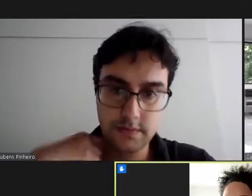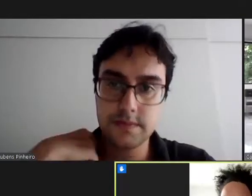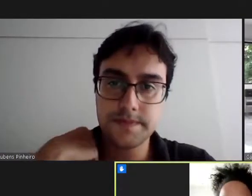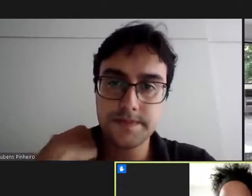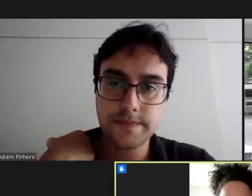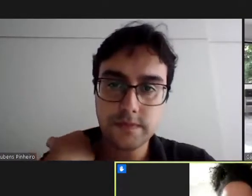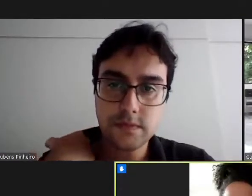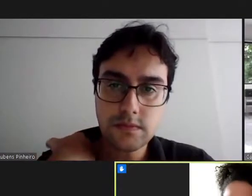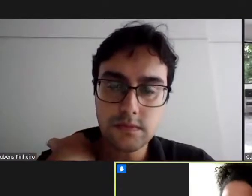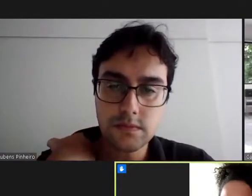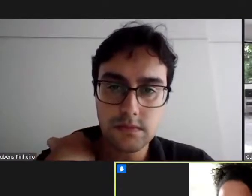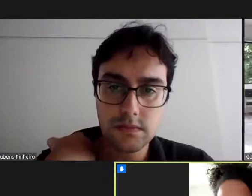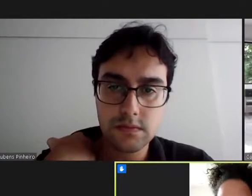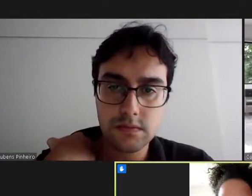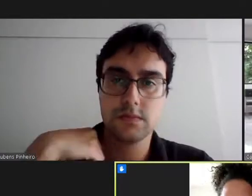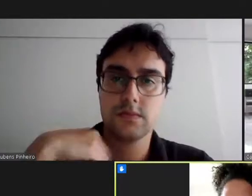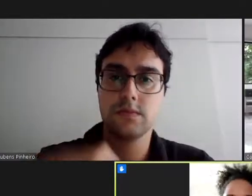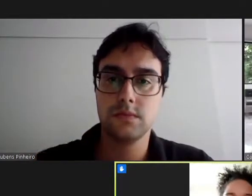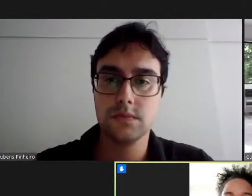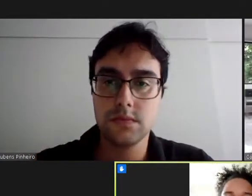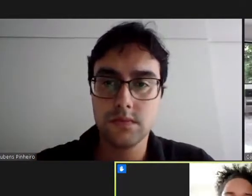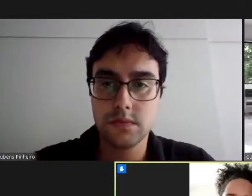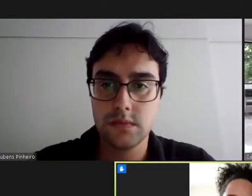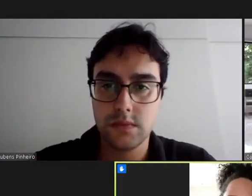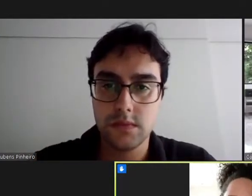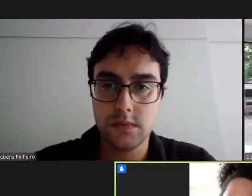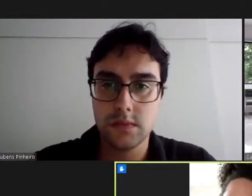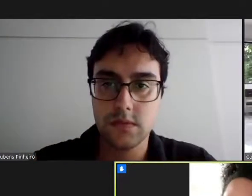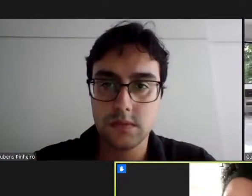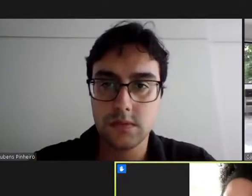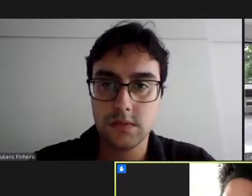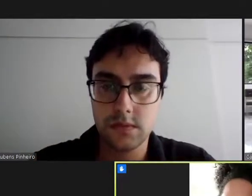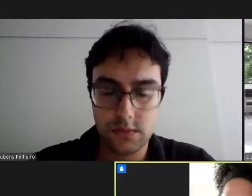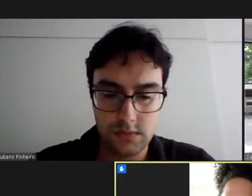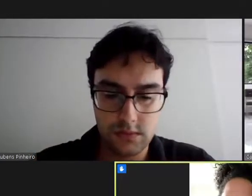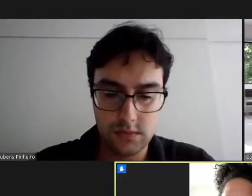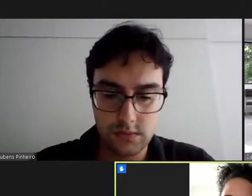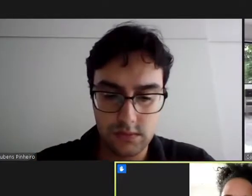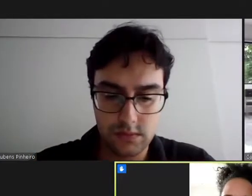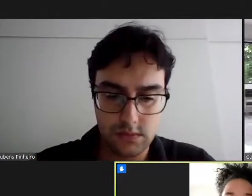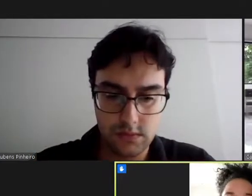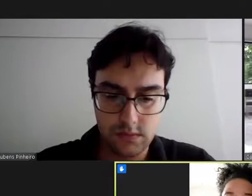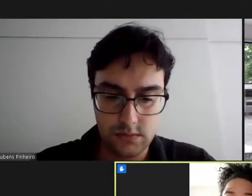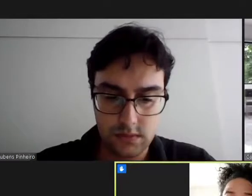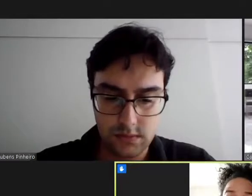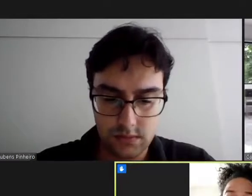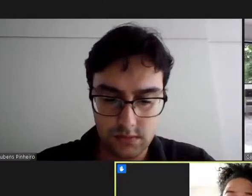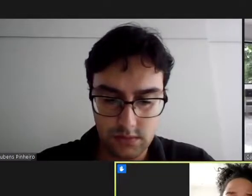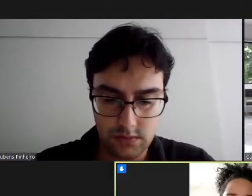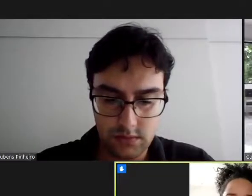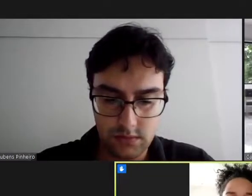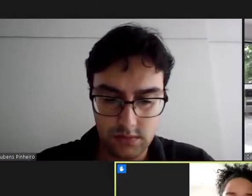nome e endereço, tenho nome, endereço e telefone. Repórter esses nomes para a nossa assistência social, né? Essas pessoas, elas não